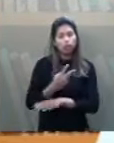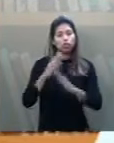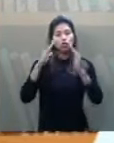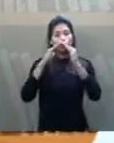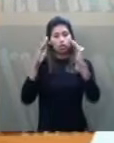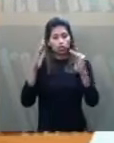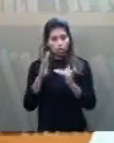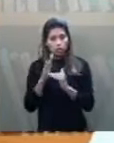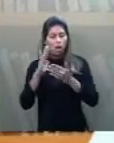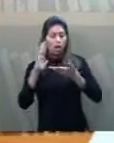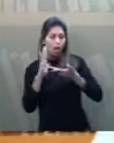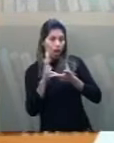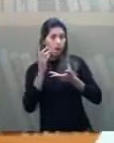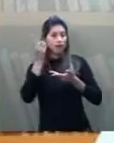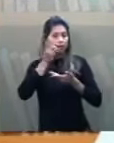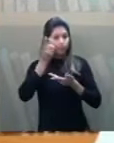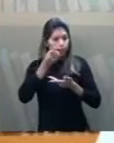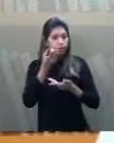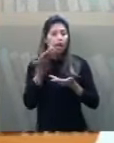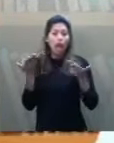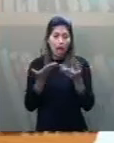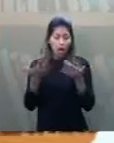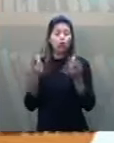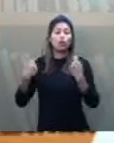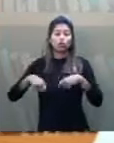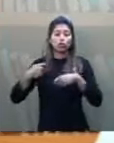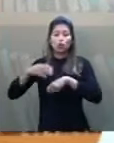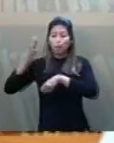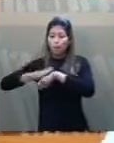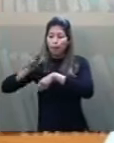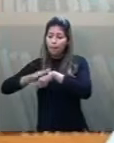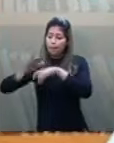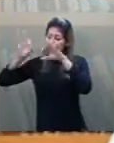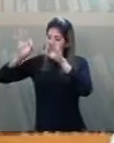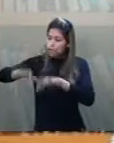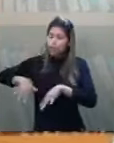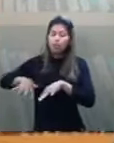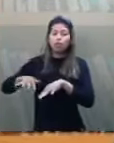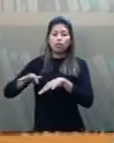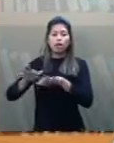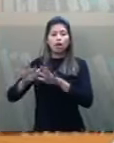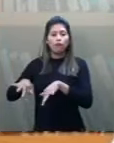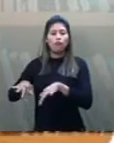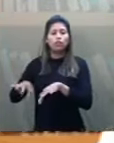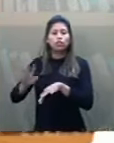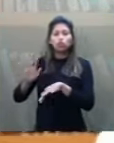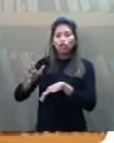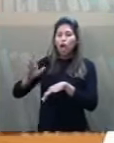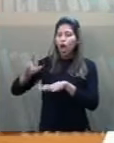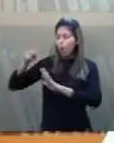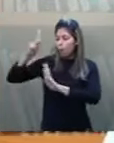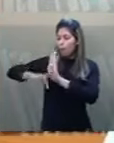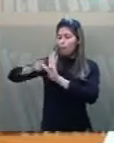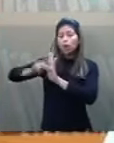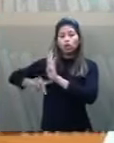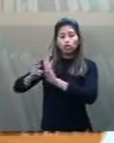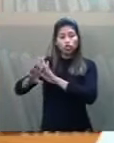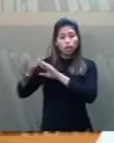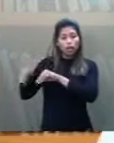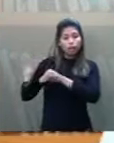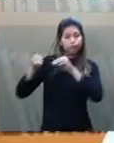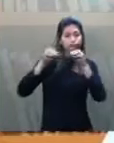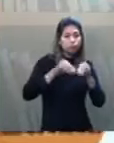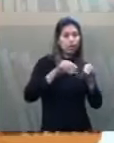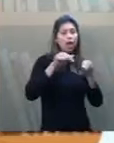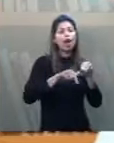a Câmara dos Deputados tem que dar o parecer final, já que o projeto veio de lá para cá. Aqui eu fui o relator e